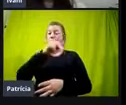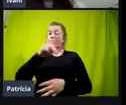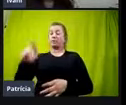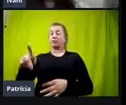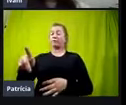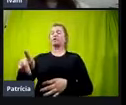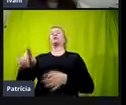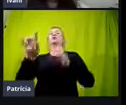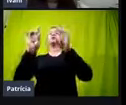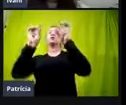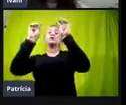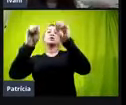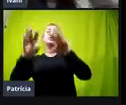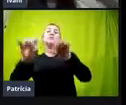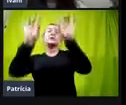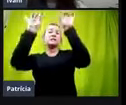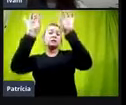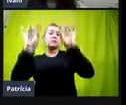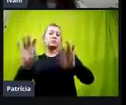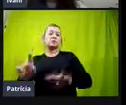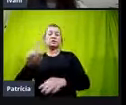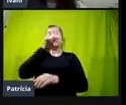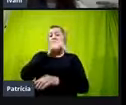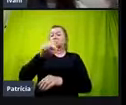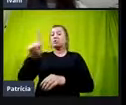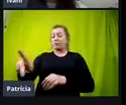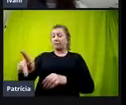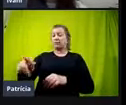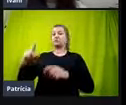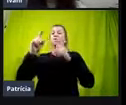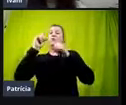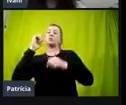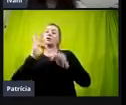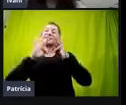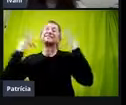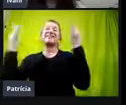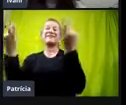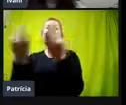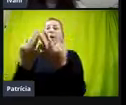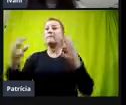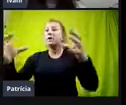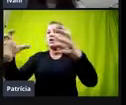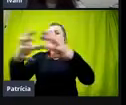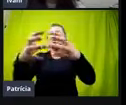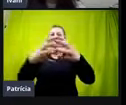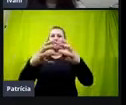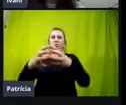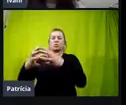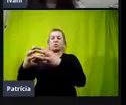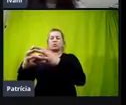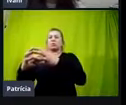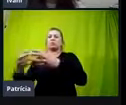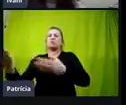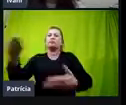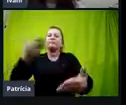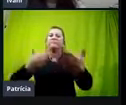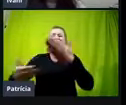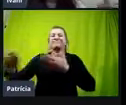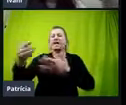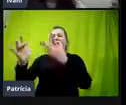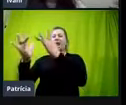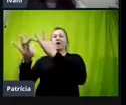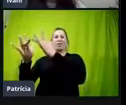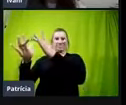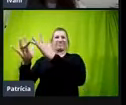especial, e os professores, os pais, enfim, toda a equipe que vai, de alguma forma, ter contato com aquele aluno.